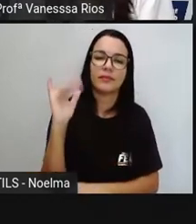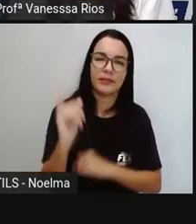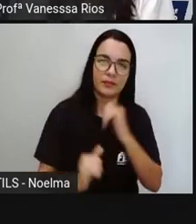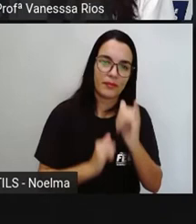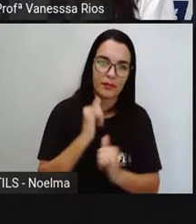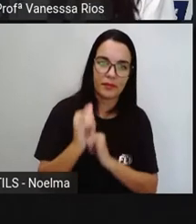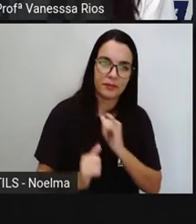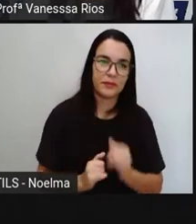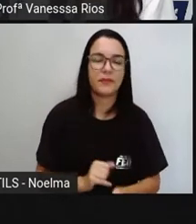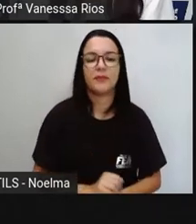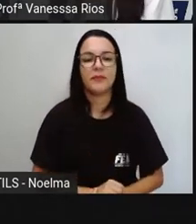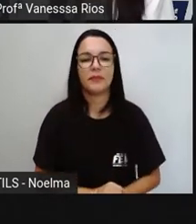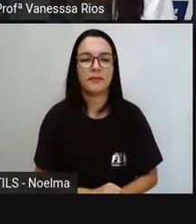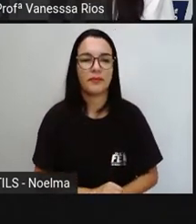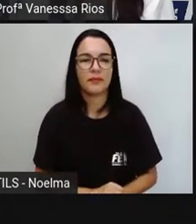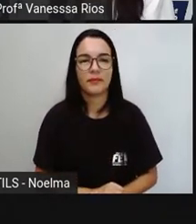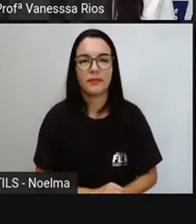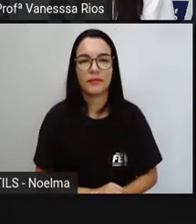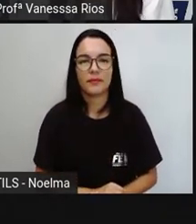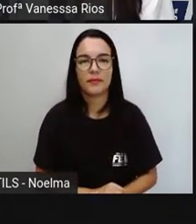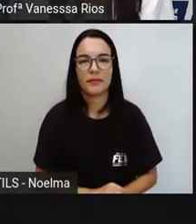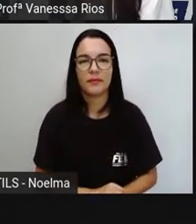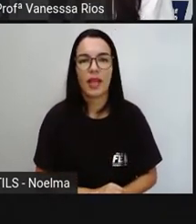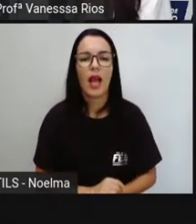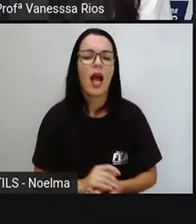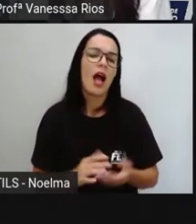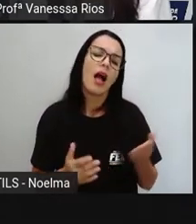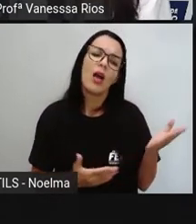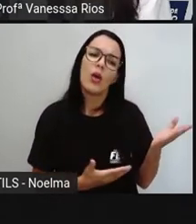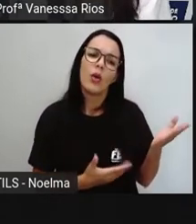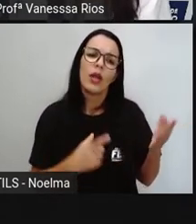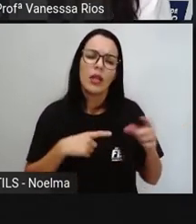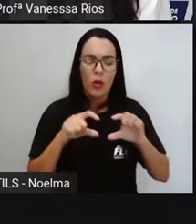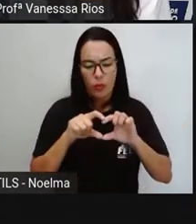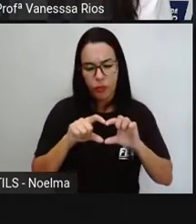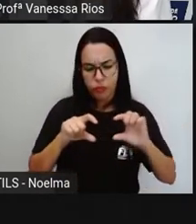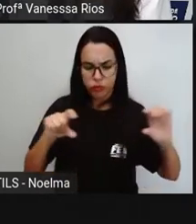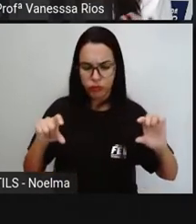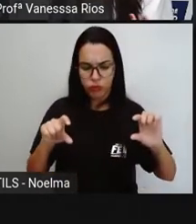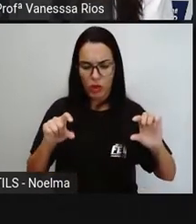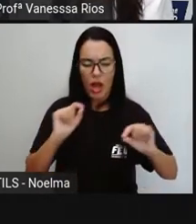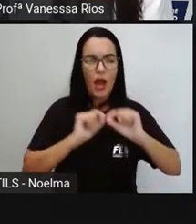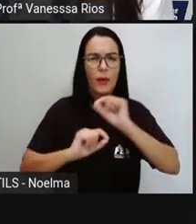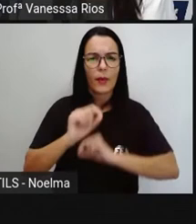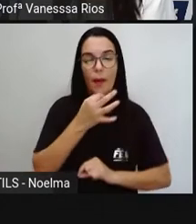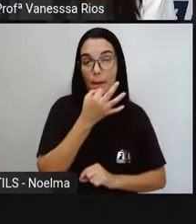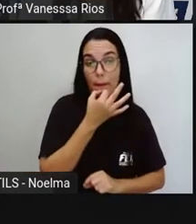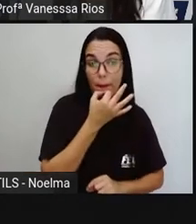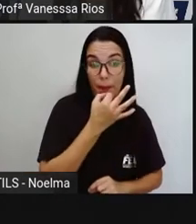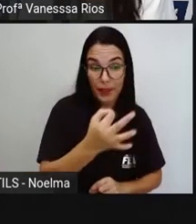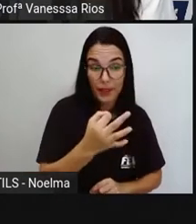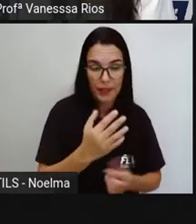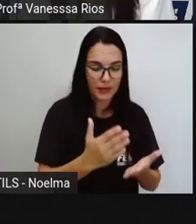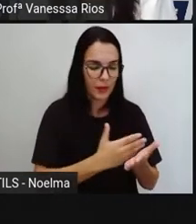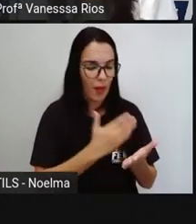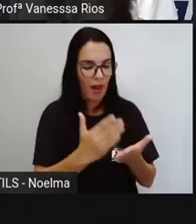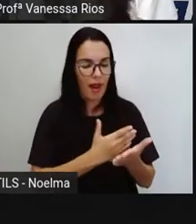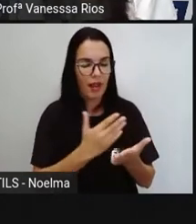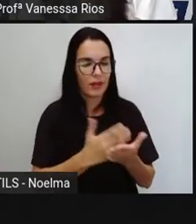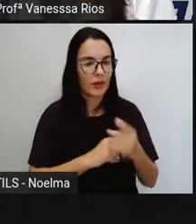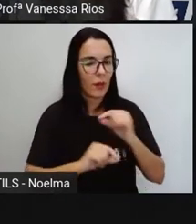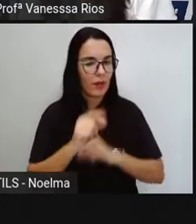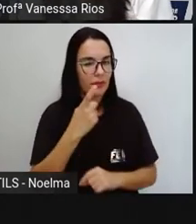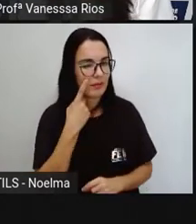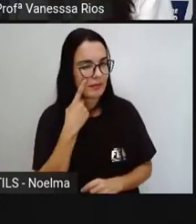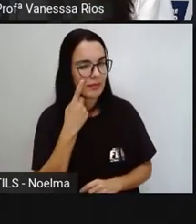Misteriosa. E aí a Pró traz agora um trechinho, né? De um comentário sobre o livro, para a gente